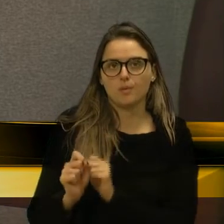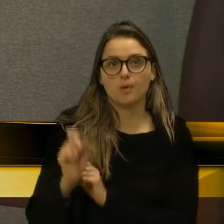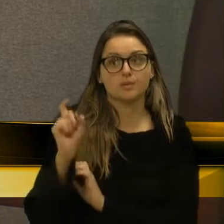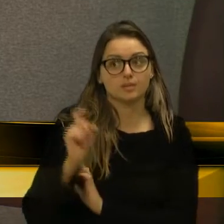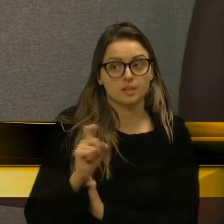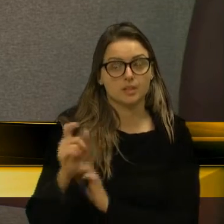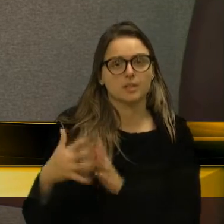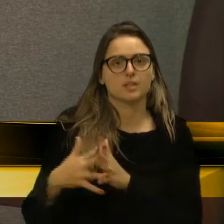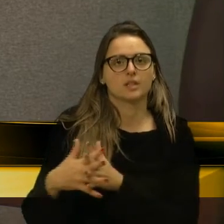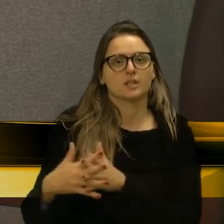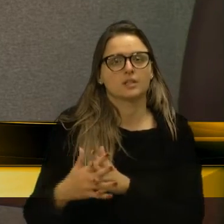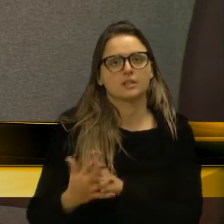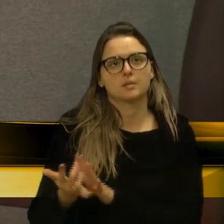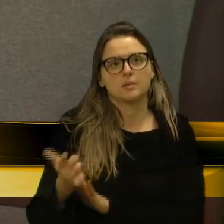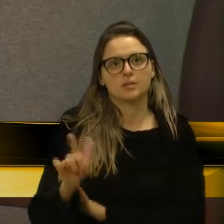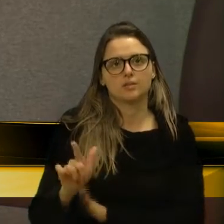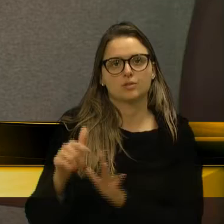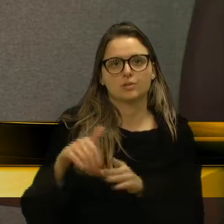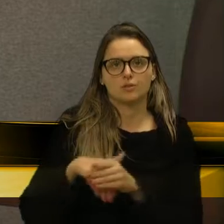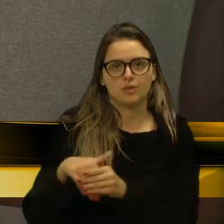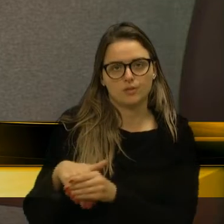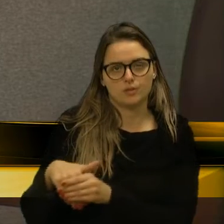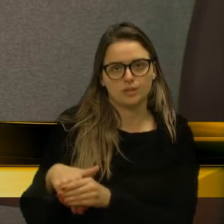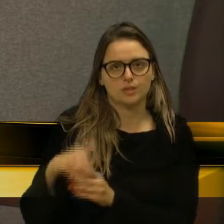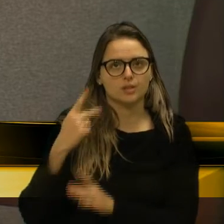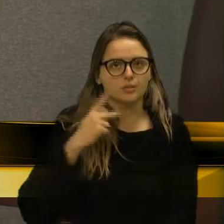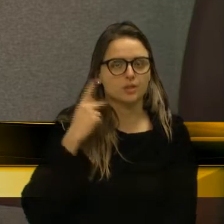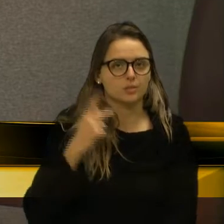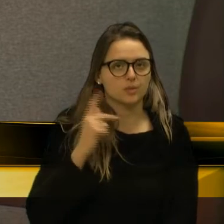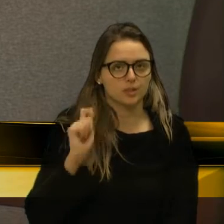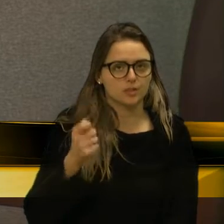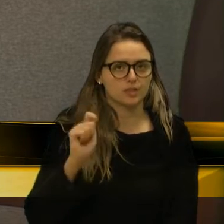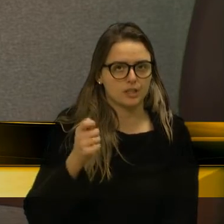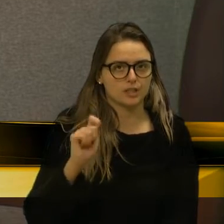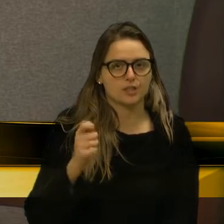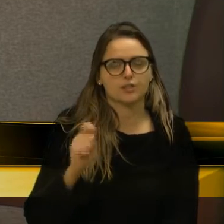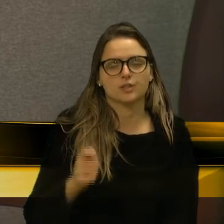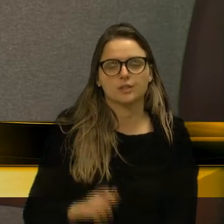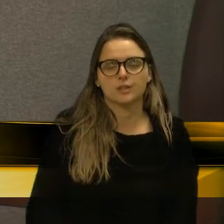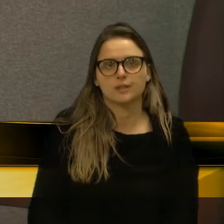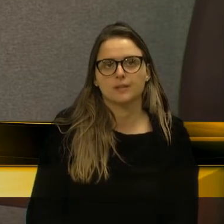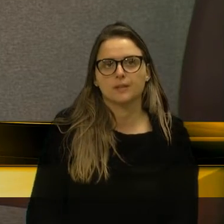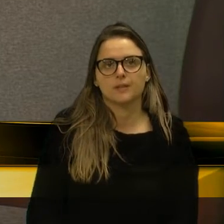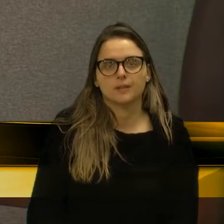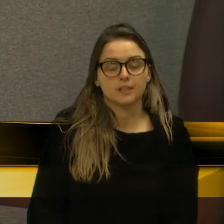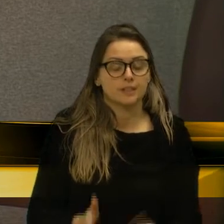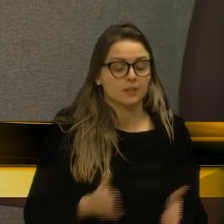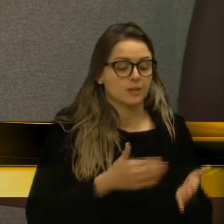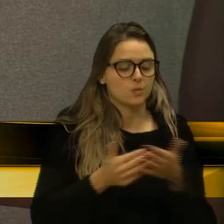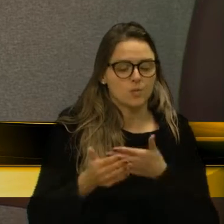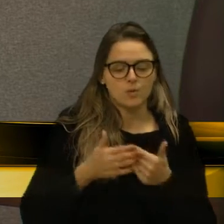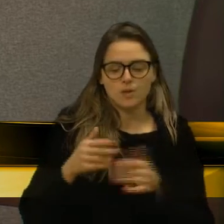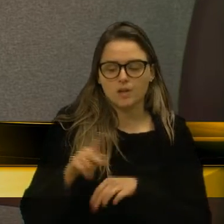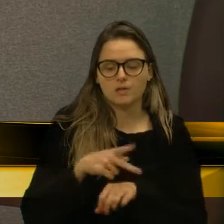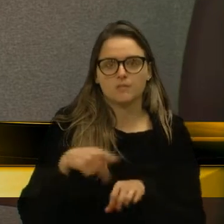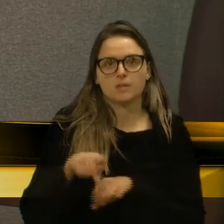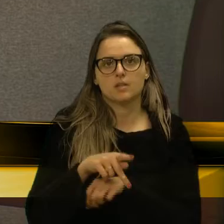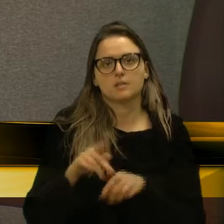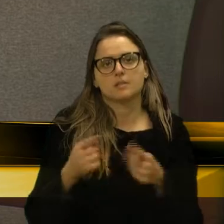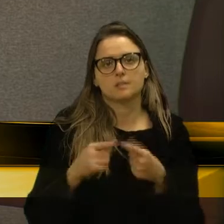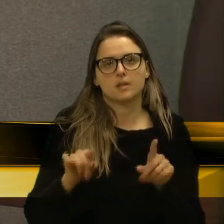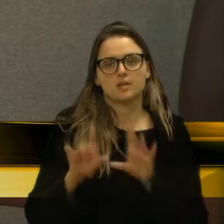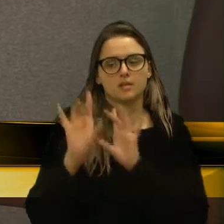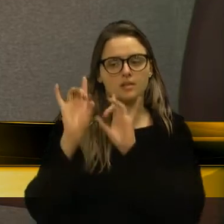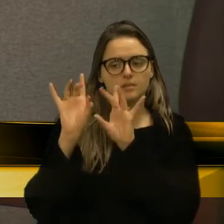na política da Argentina. Então, seja qual for o país, mas especialmente a